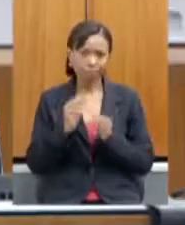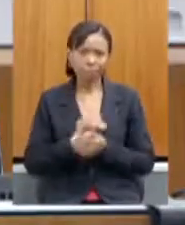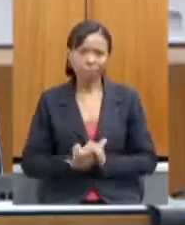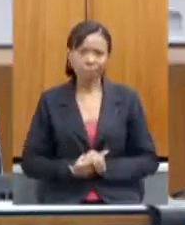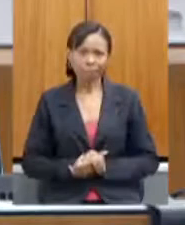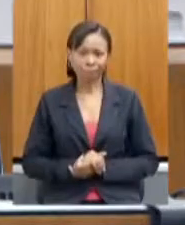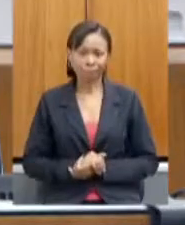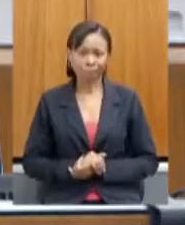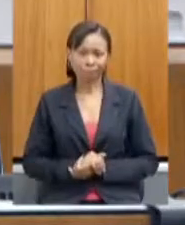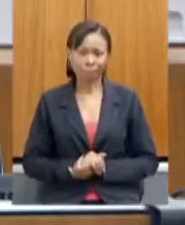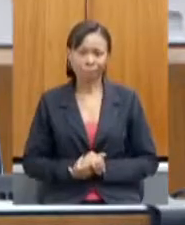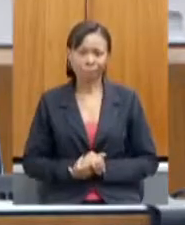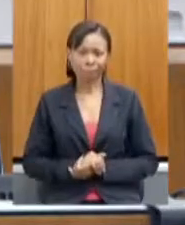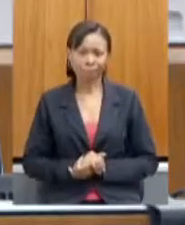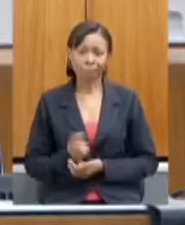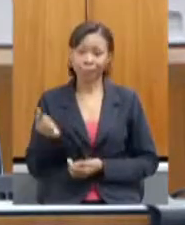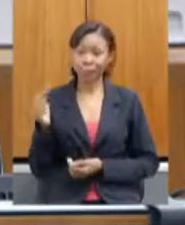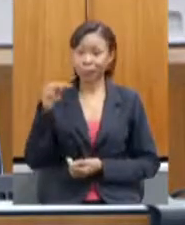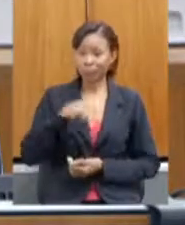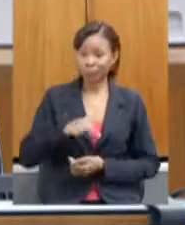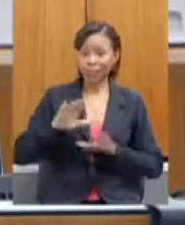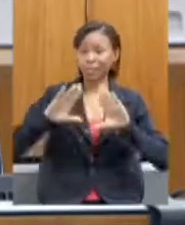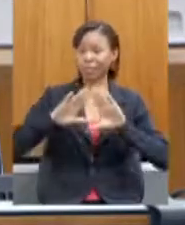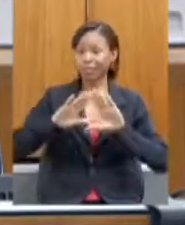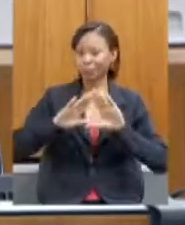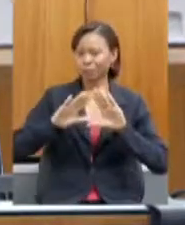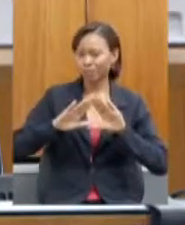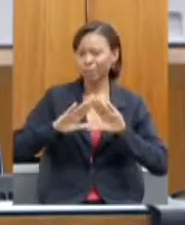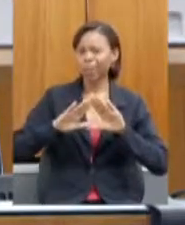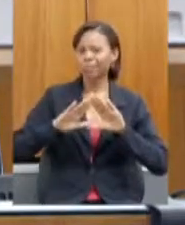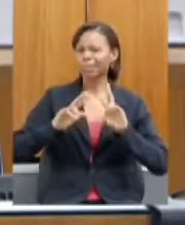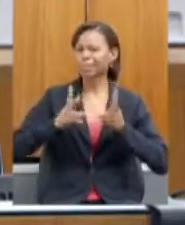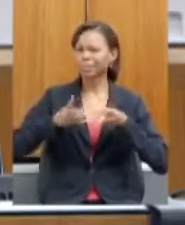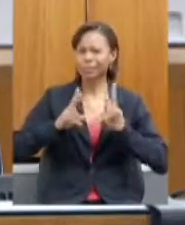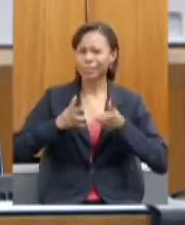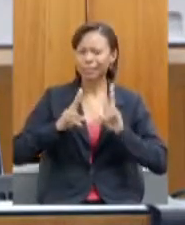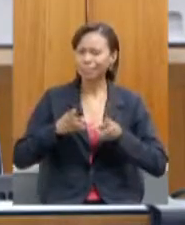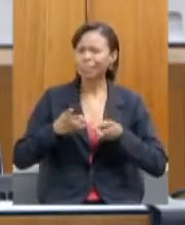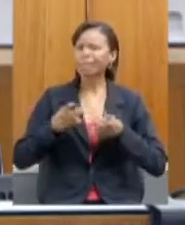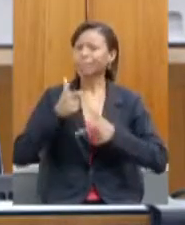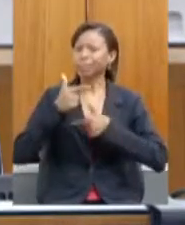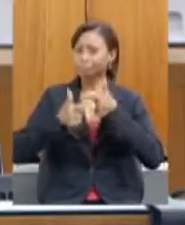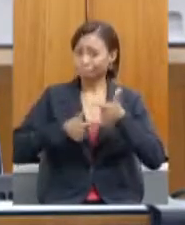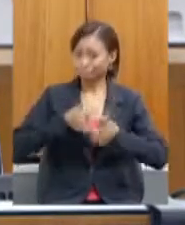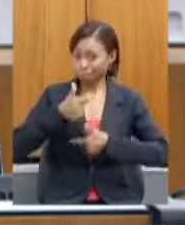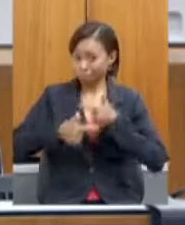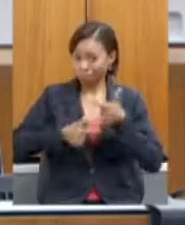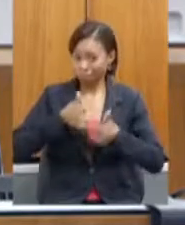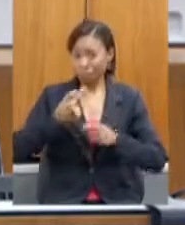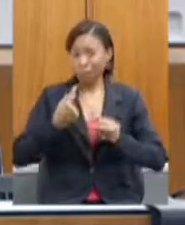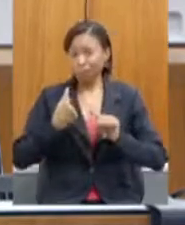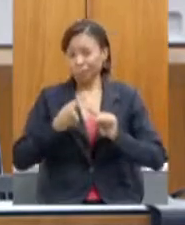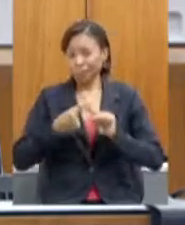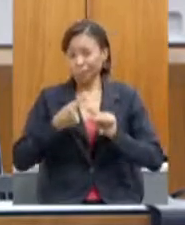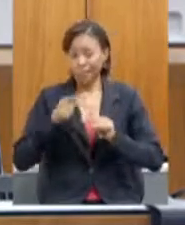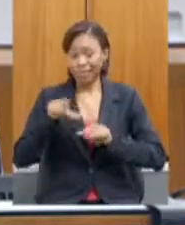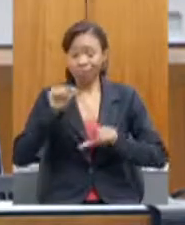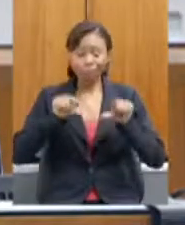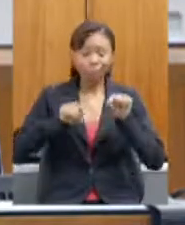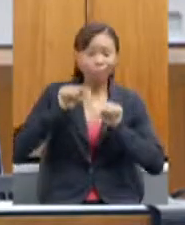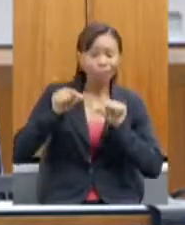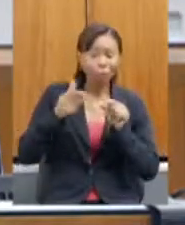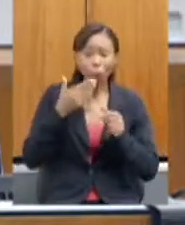Trazer a nossa apresentação para a Assembleia é sempre um motivo de muito trabalho, porque a gente tem que escolher as informações